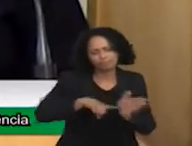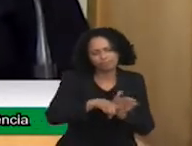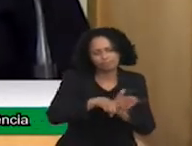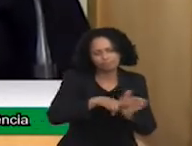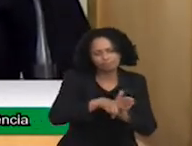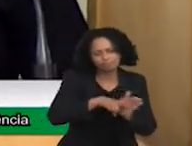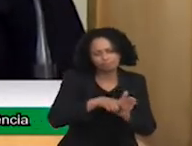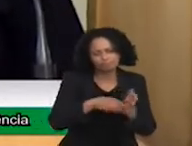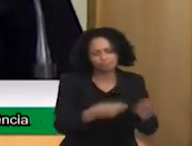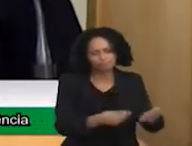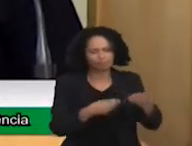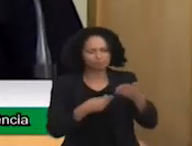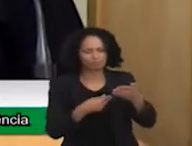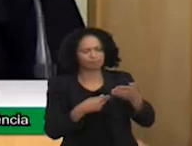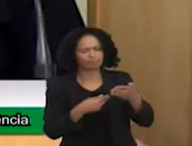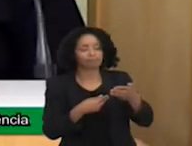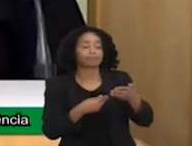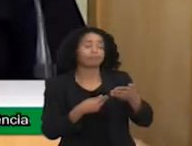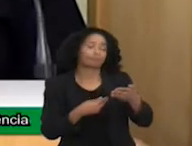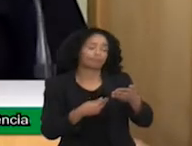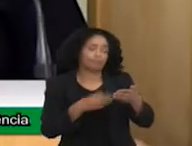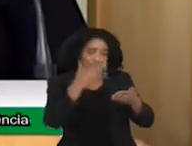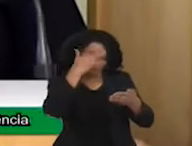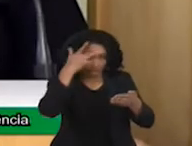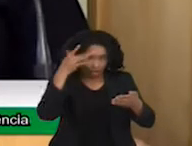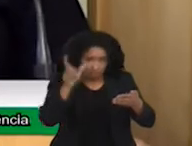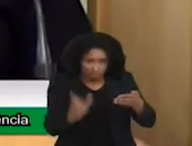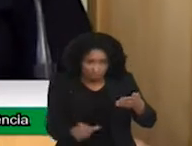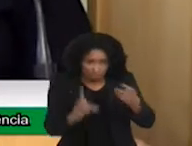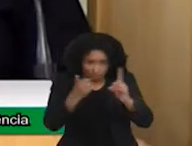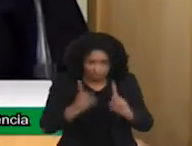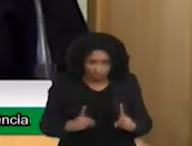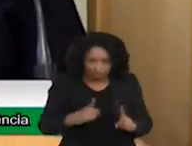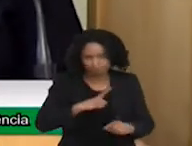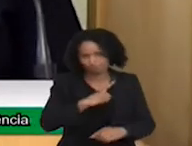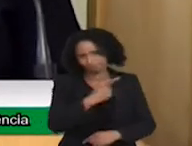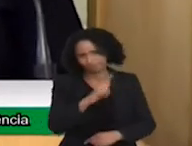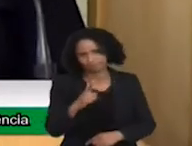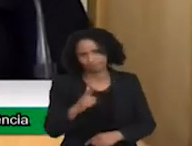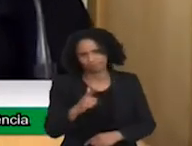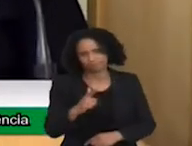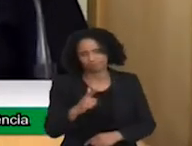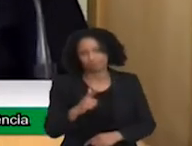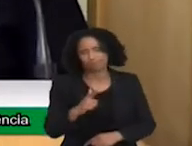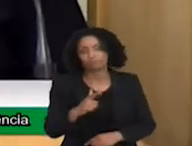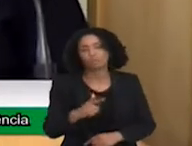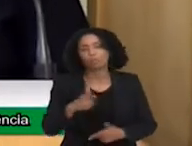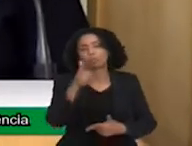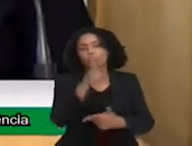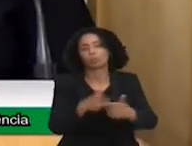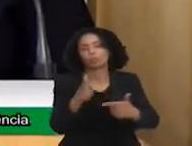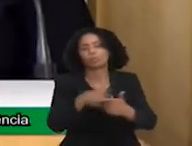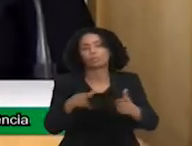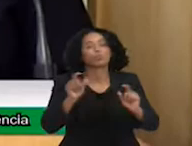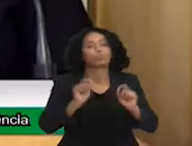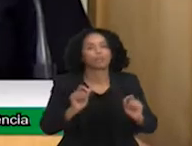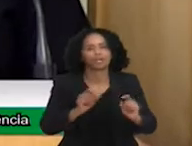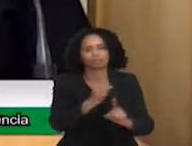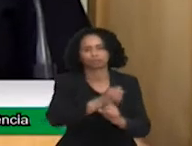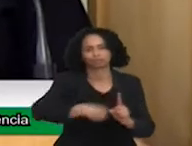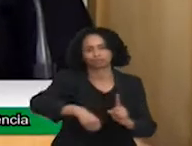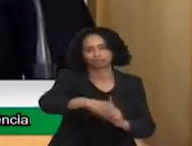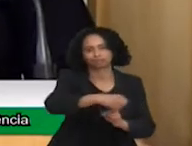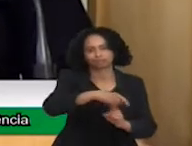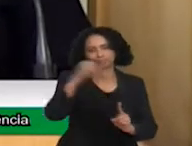atende os direitos igualitários. E passaram-se a ver o quê? A igualdade, muito fortemente. Só